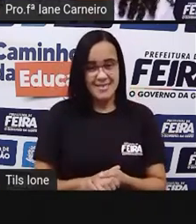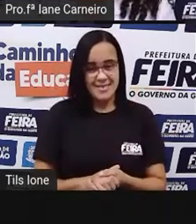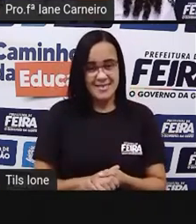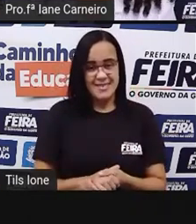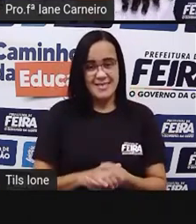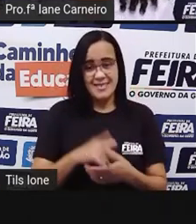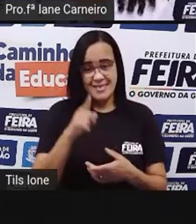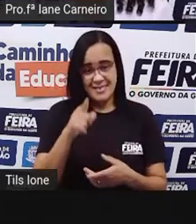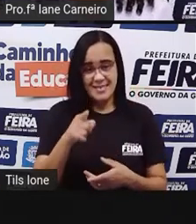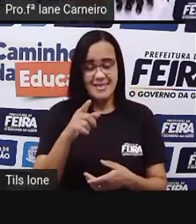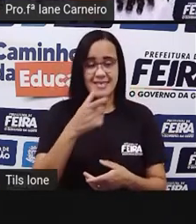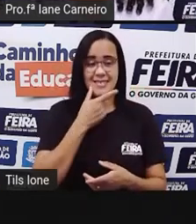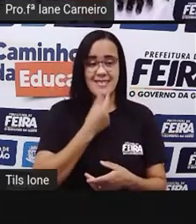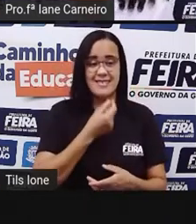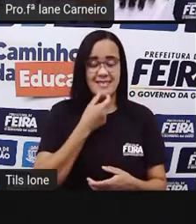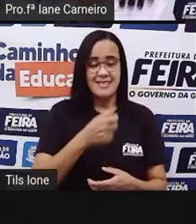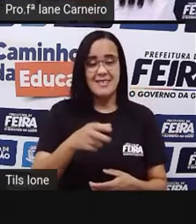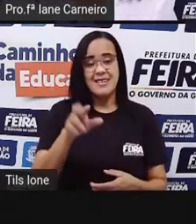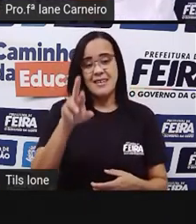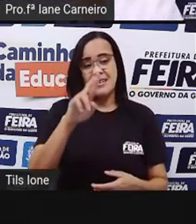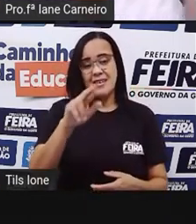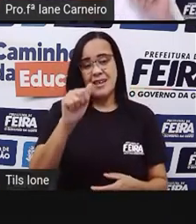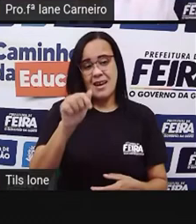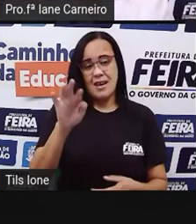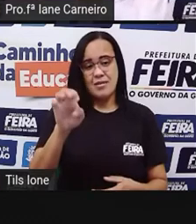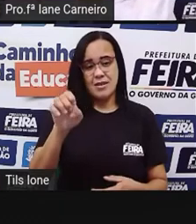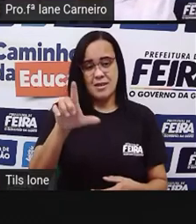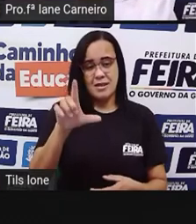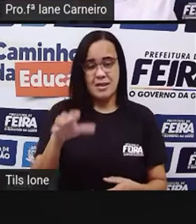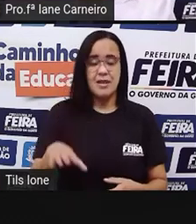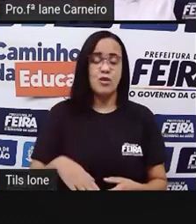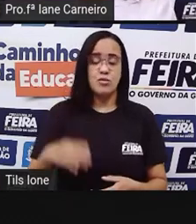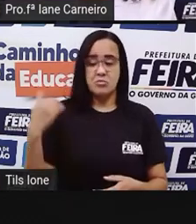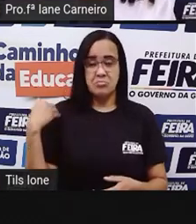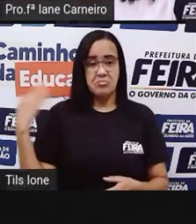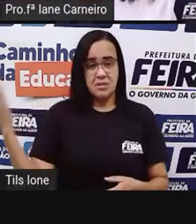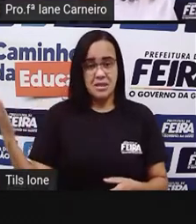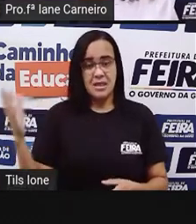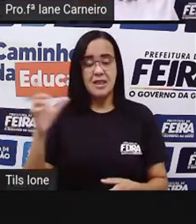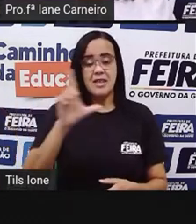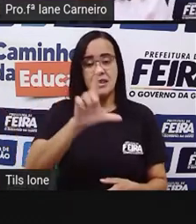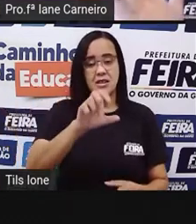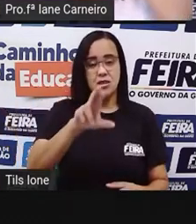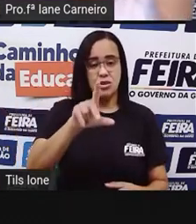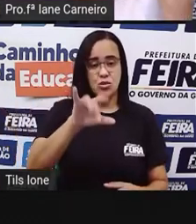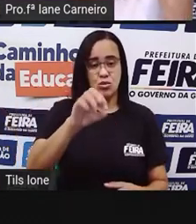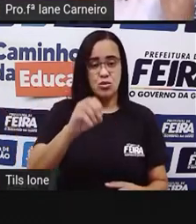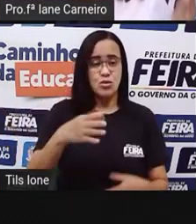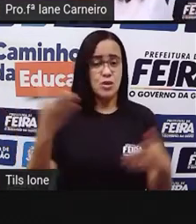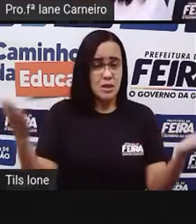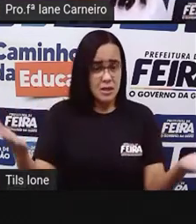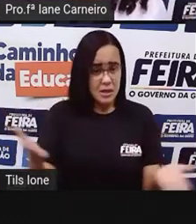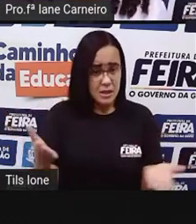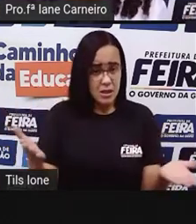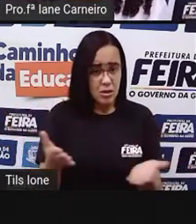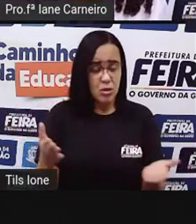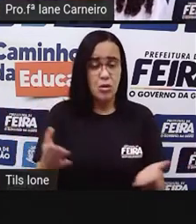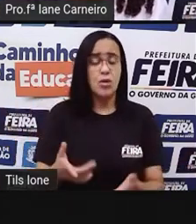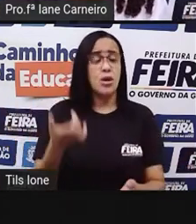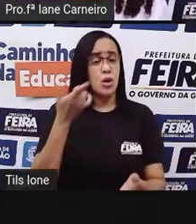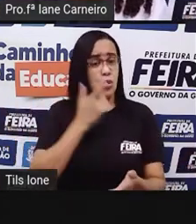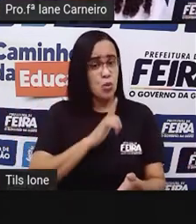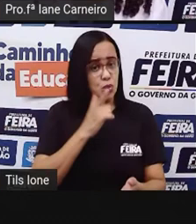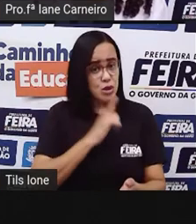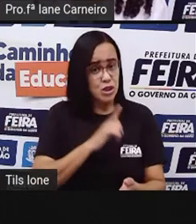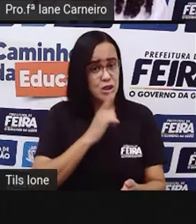Lúcio, que foi já o que já vimos, né? Olha só. Conseguimos resolver esse enigma, né? Se a gente fosse numerar